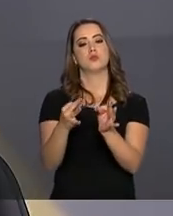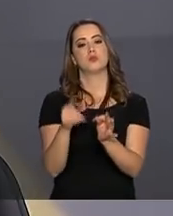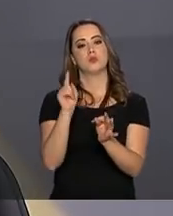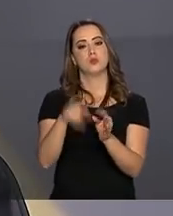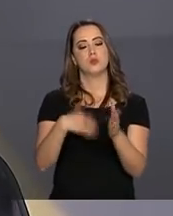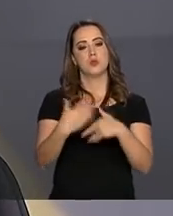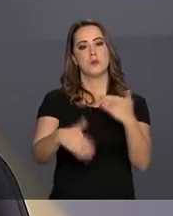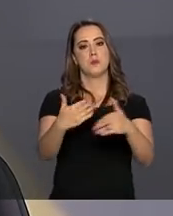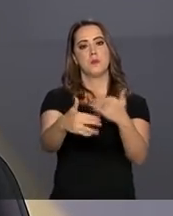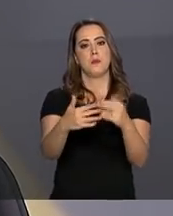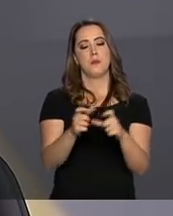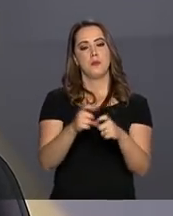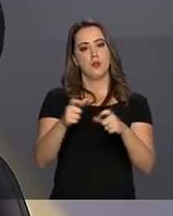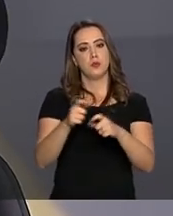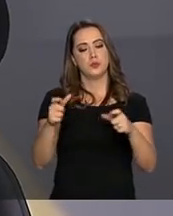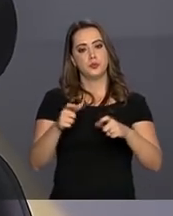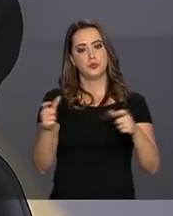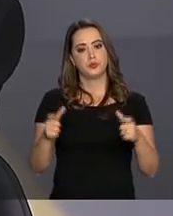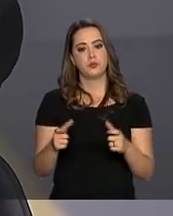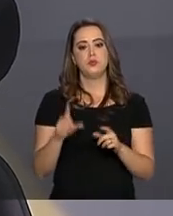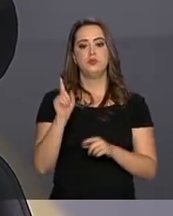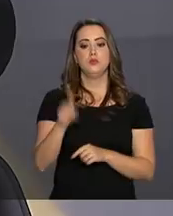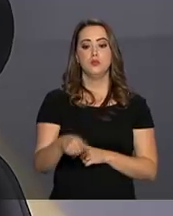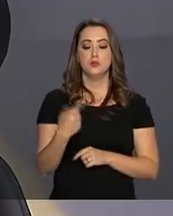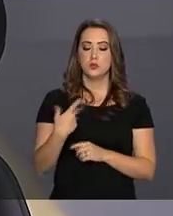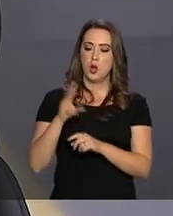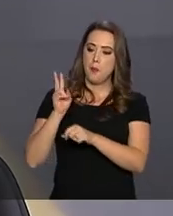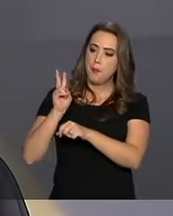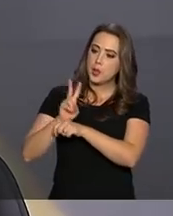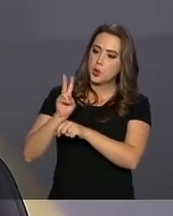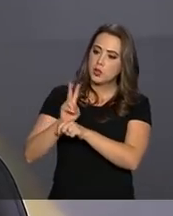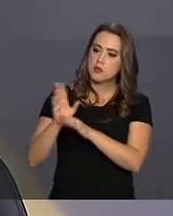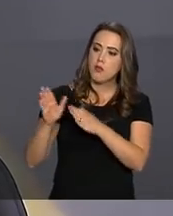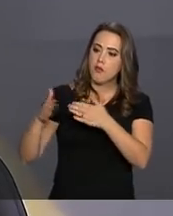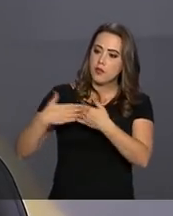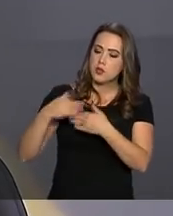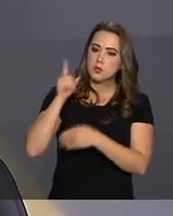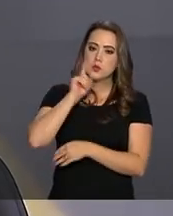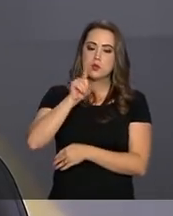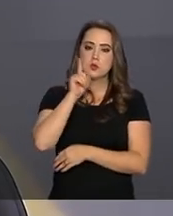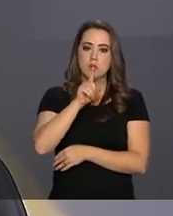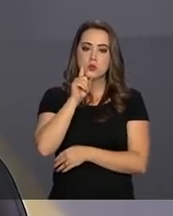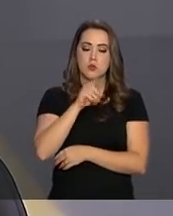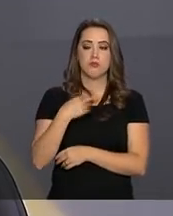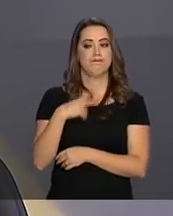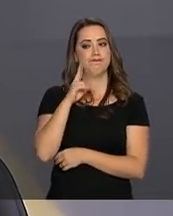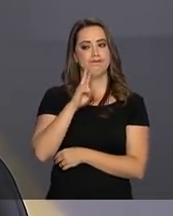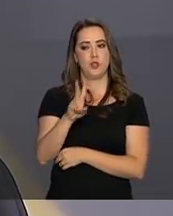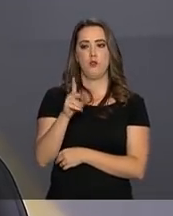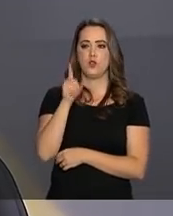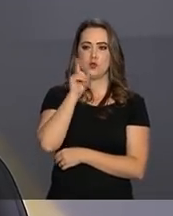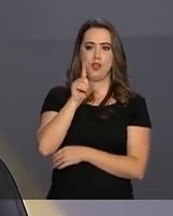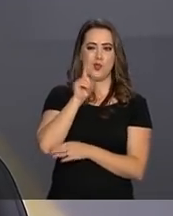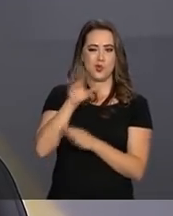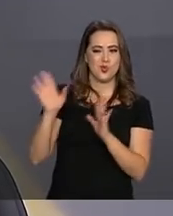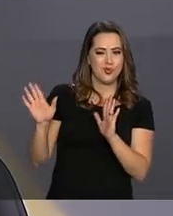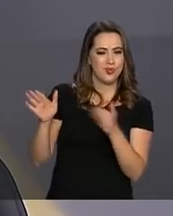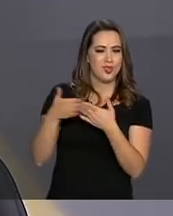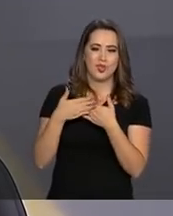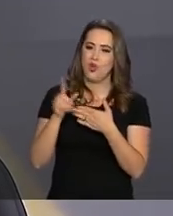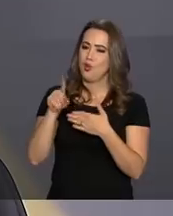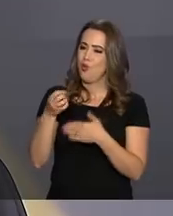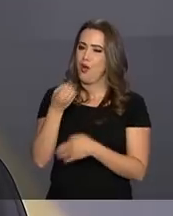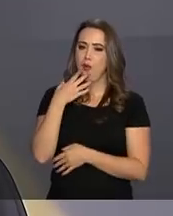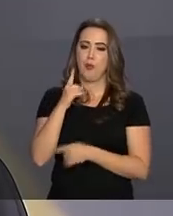acelera e amplia. O fenômeno do proteção de um americano, que, a meu ver, não vai levar a economia americana a lugar nenhum, acredito que isso